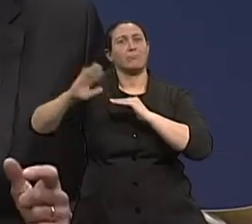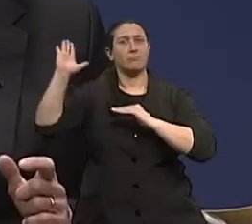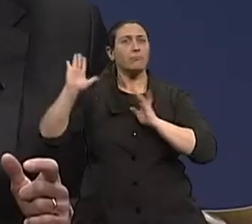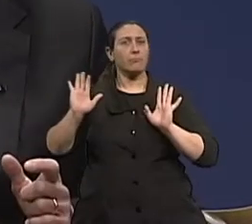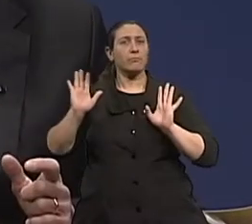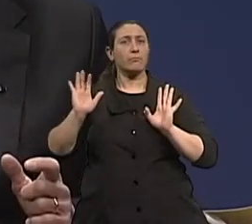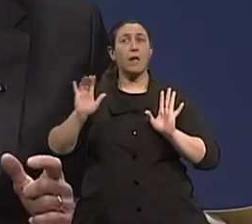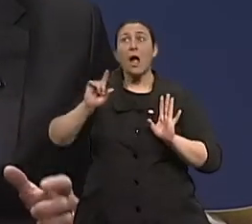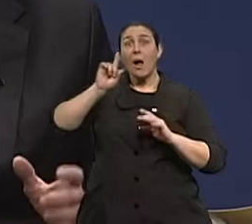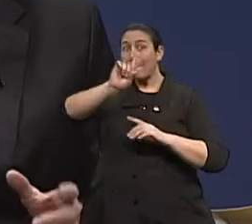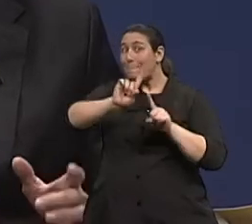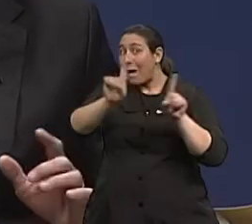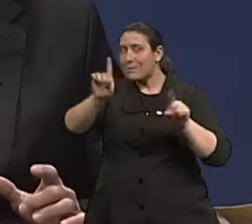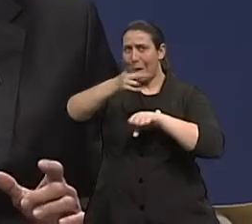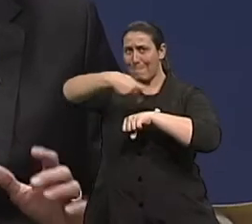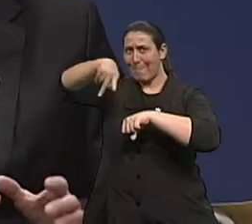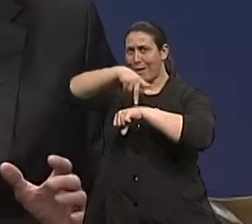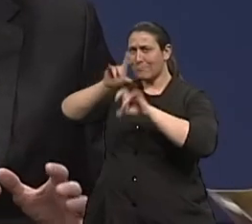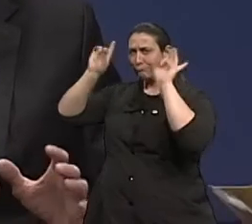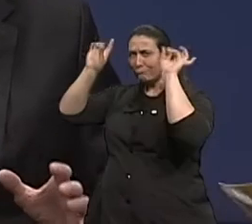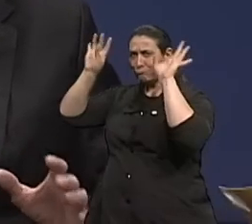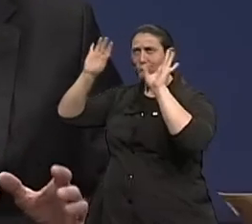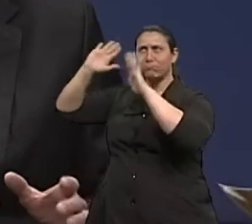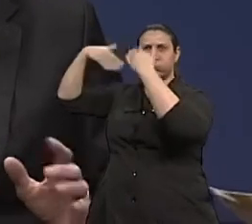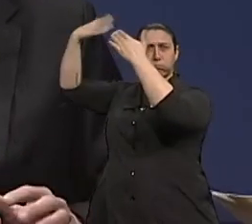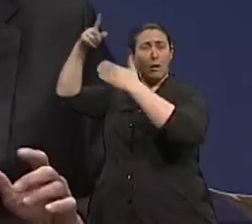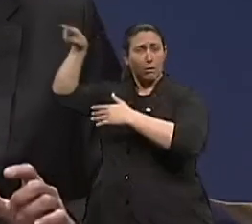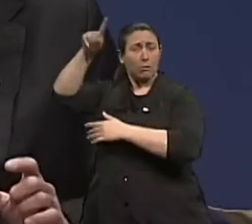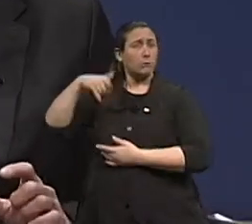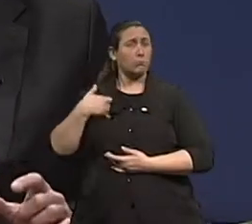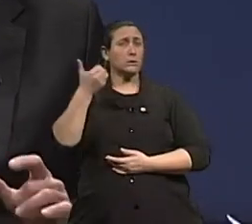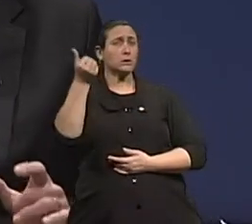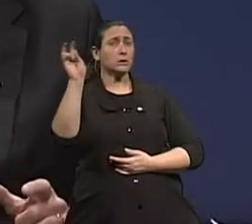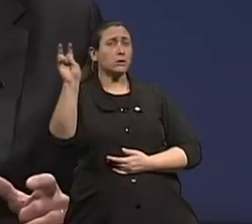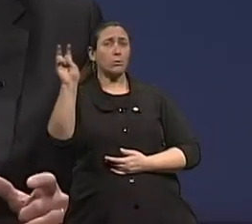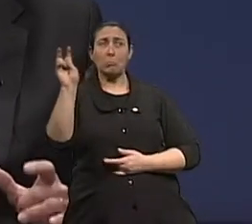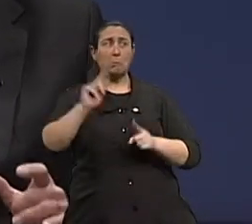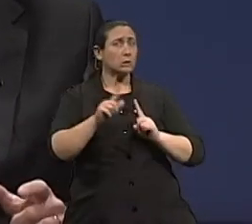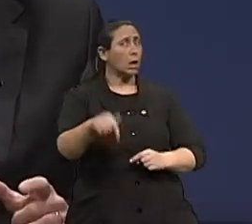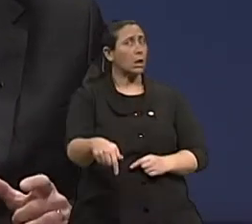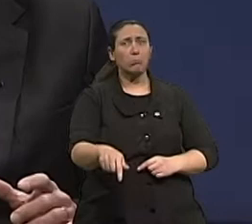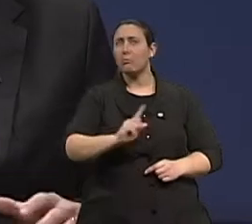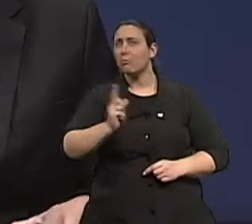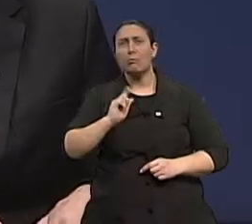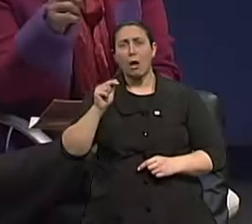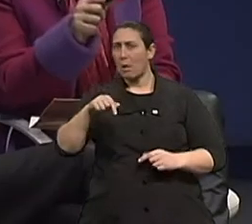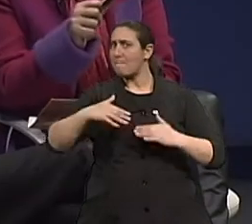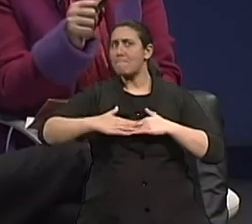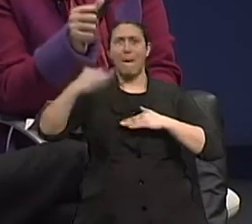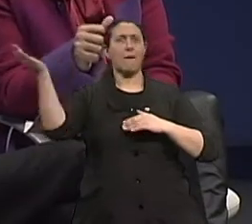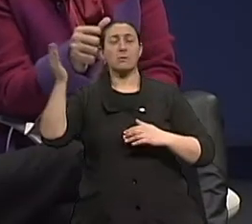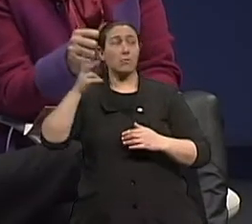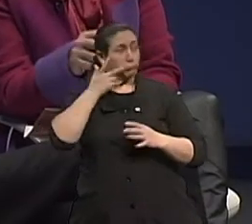já é 65. Ora, o Brasil já está com uma expectativa de vida parecida com um país de primeiro mundo, de países desenvolvidos. Você tem que